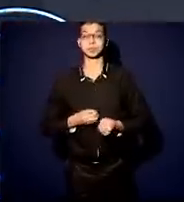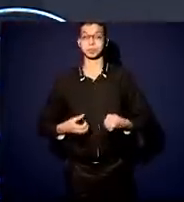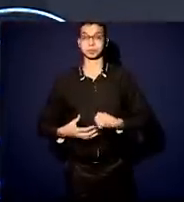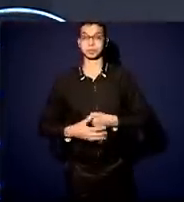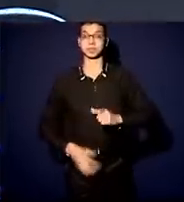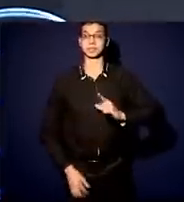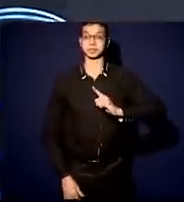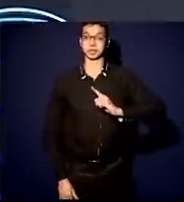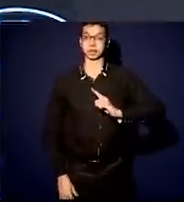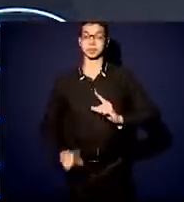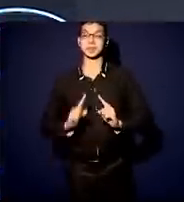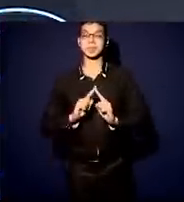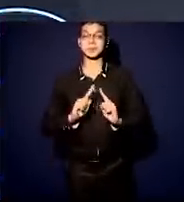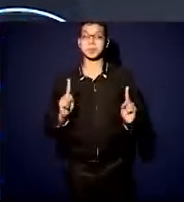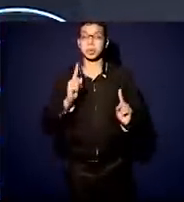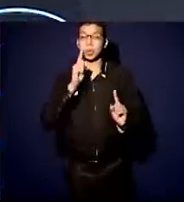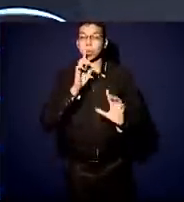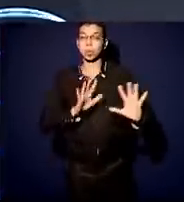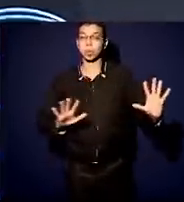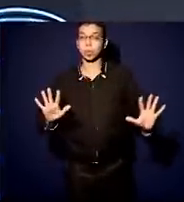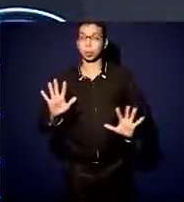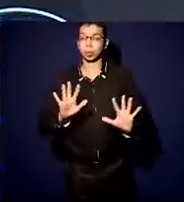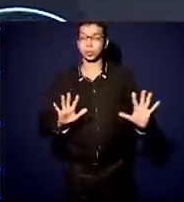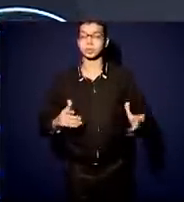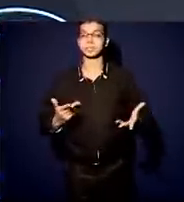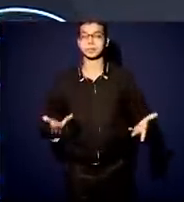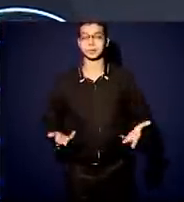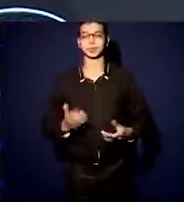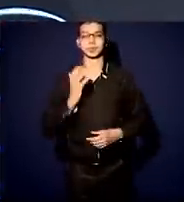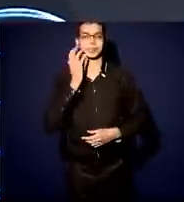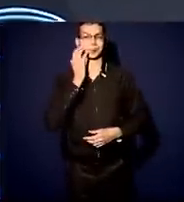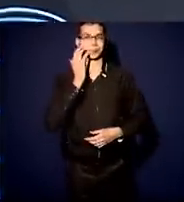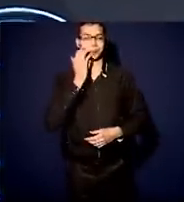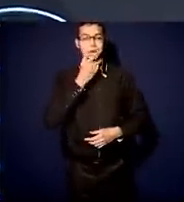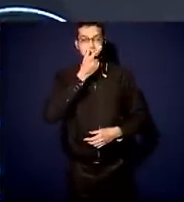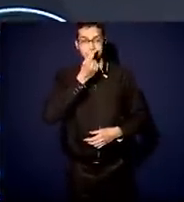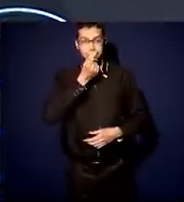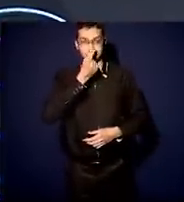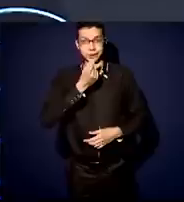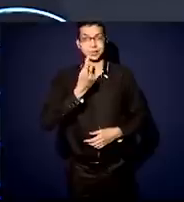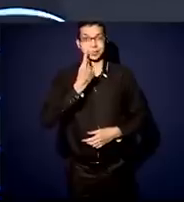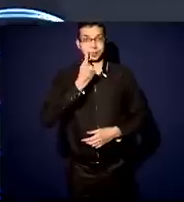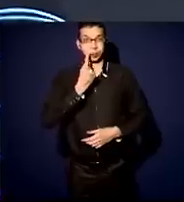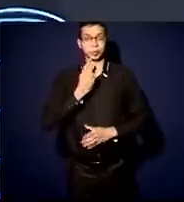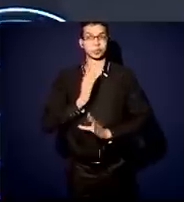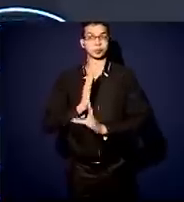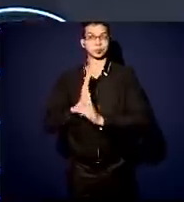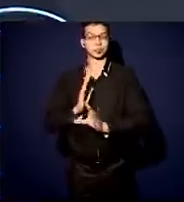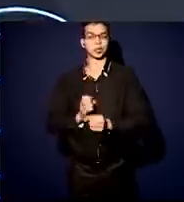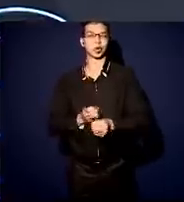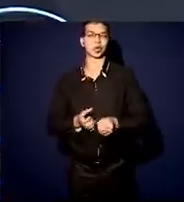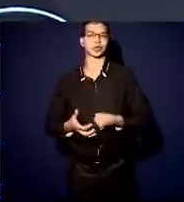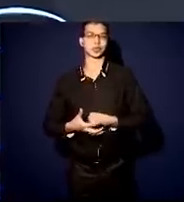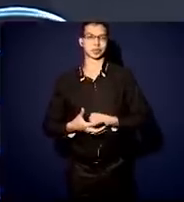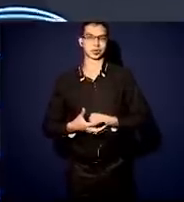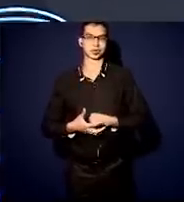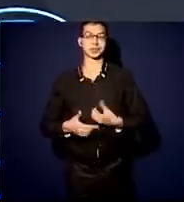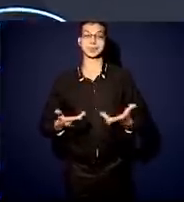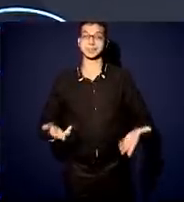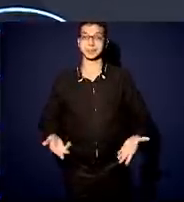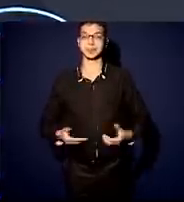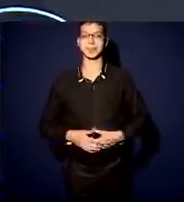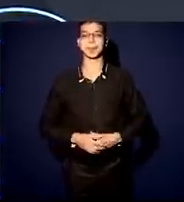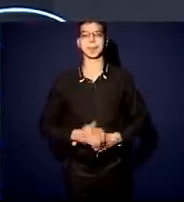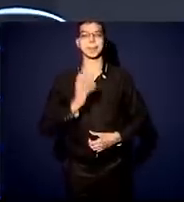cuidadosamente, o governador Tarcísio se testou, meio esfriado, está com Covid. Então, Tarcísio, será